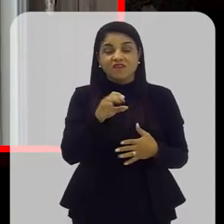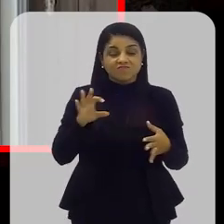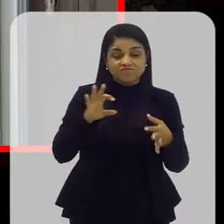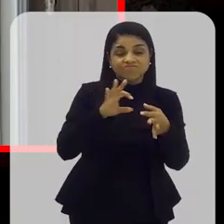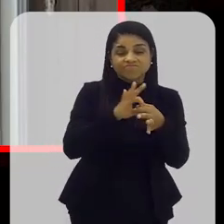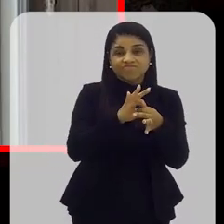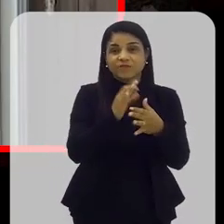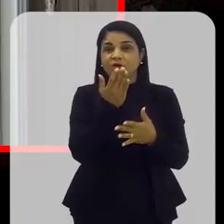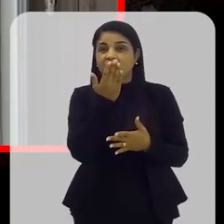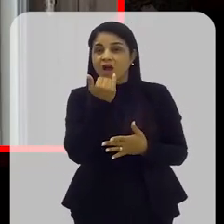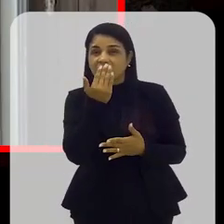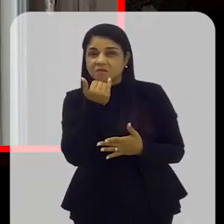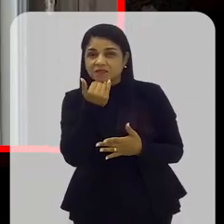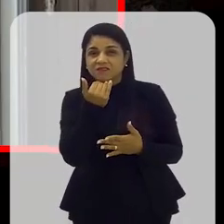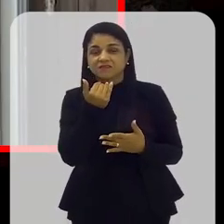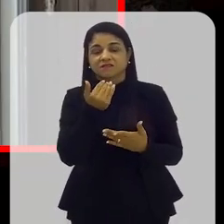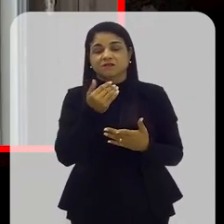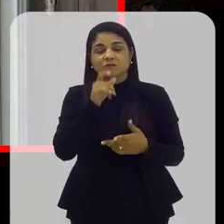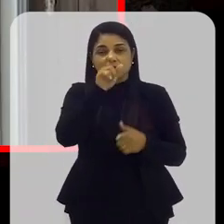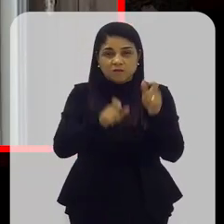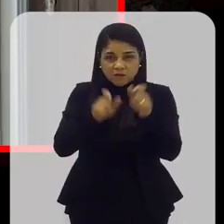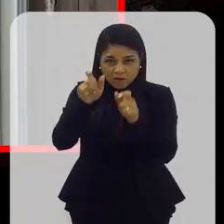alimentação da pessoa, né?